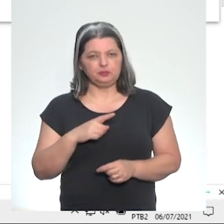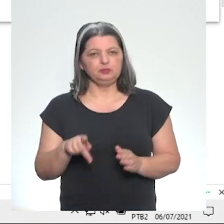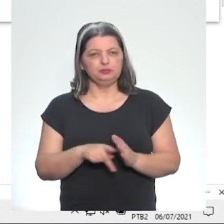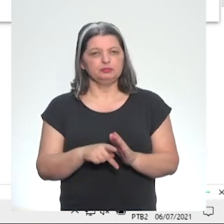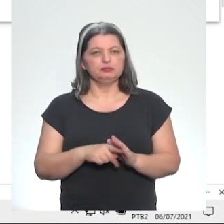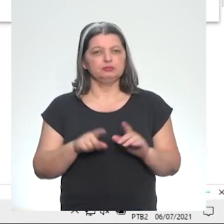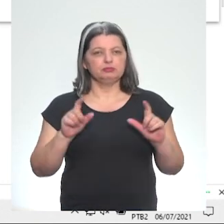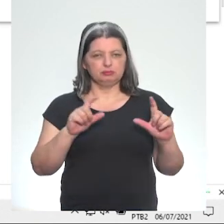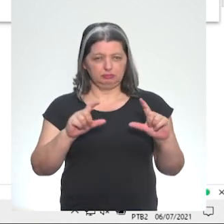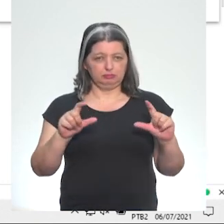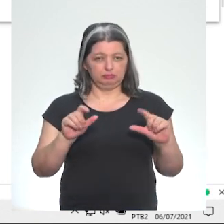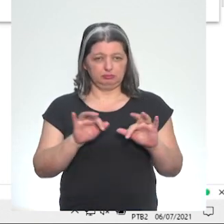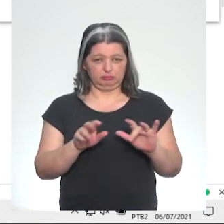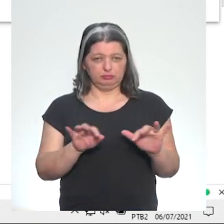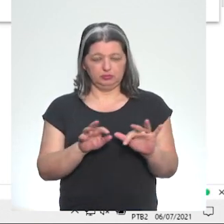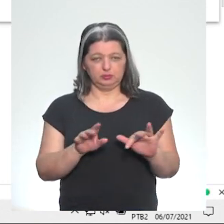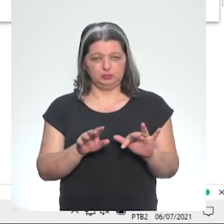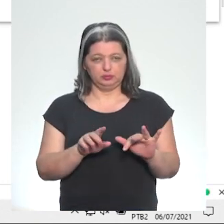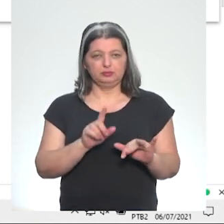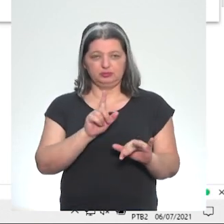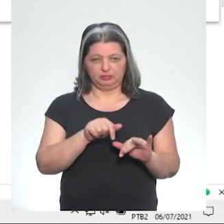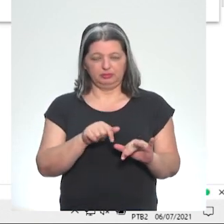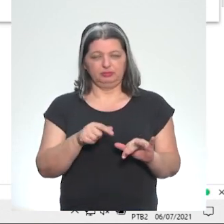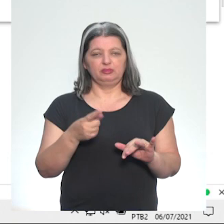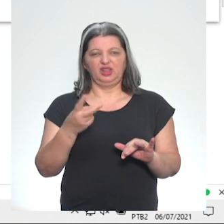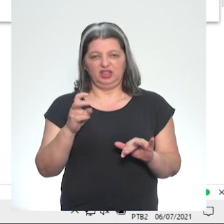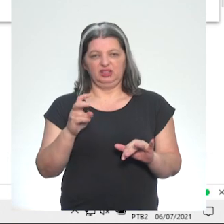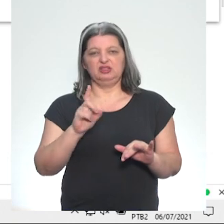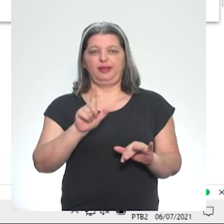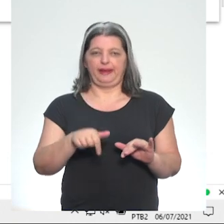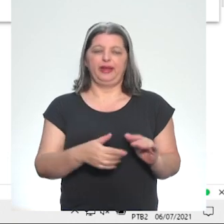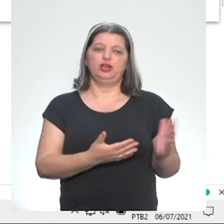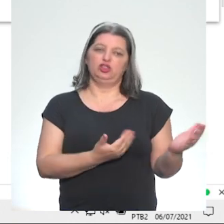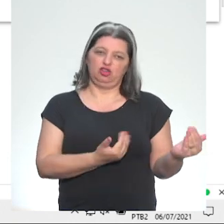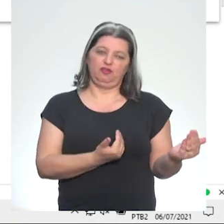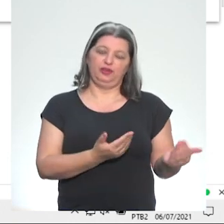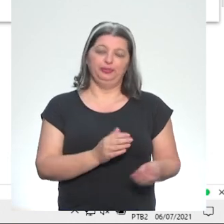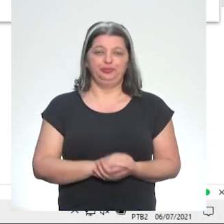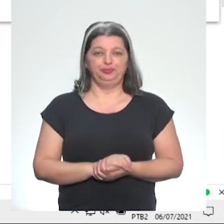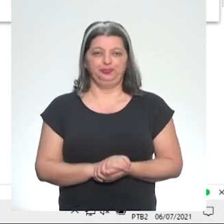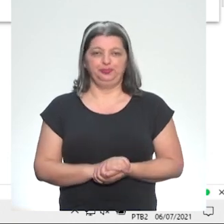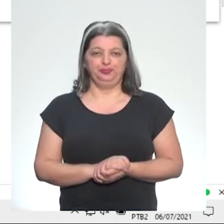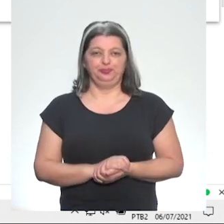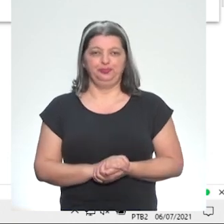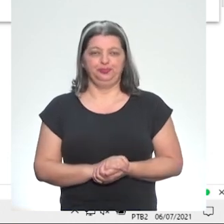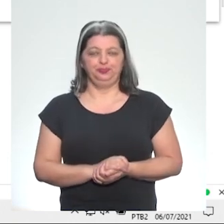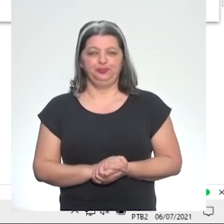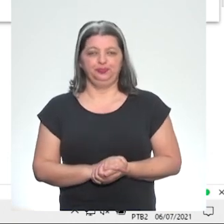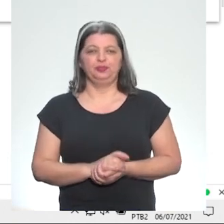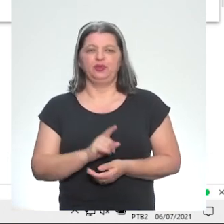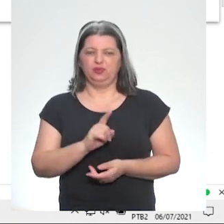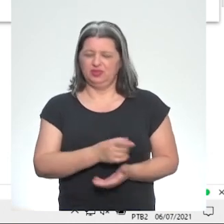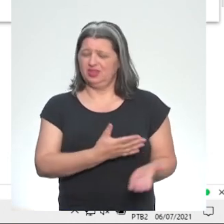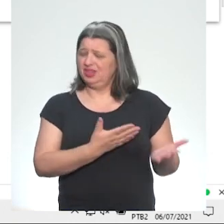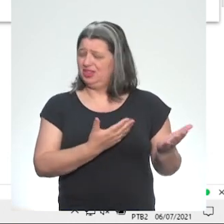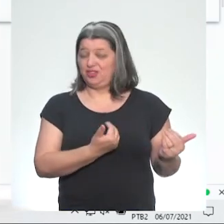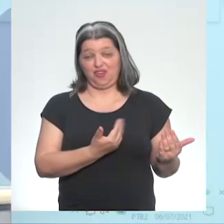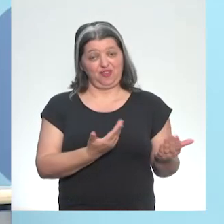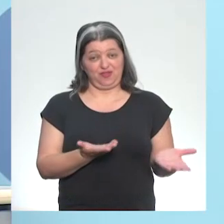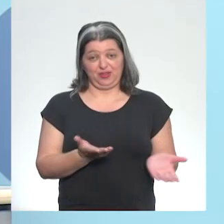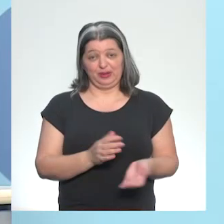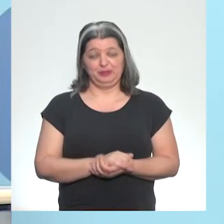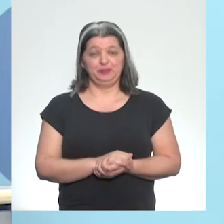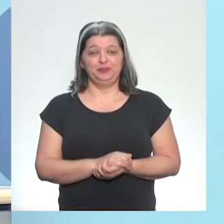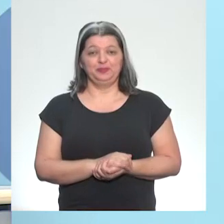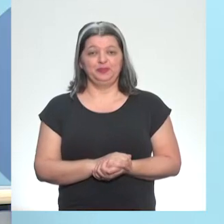15. Você é jovem. Ele é jovem, Jovem. É, então. Você é muito jovem. Então, a